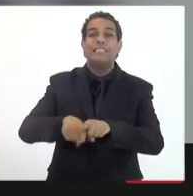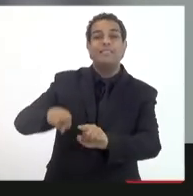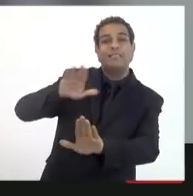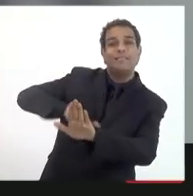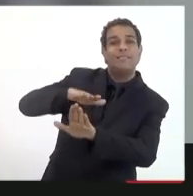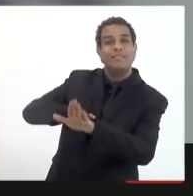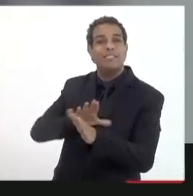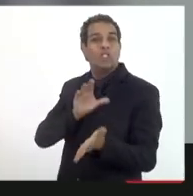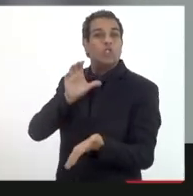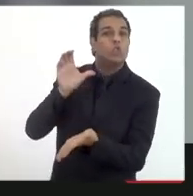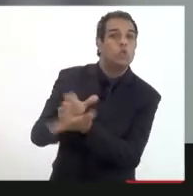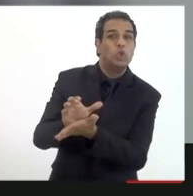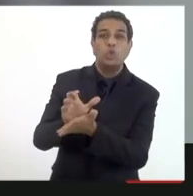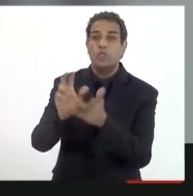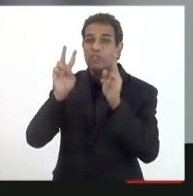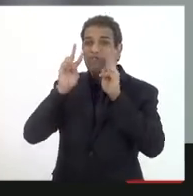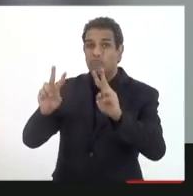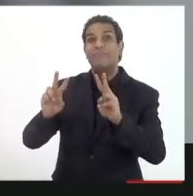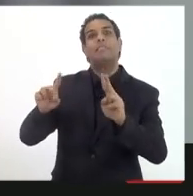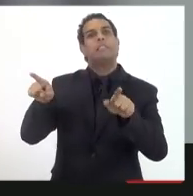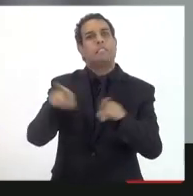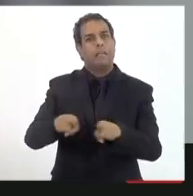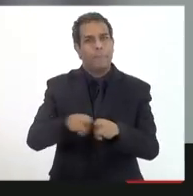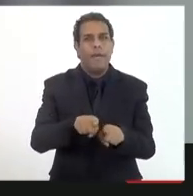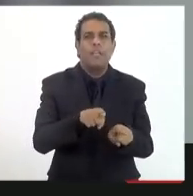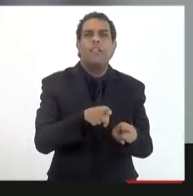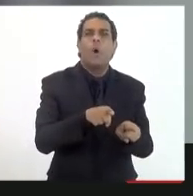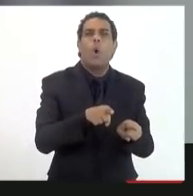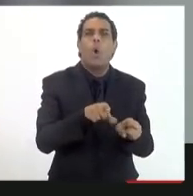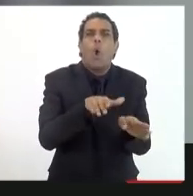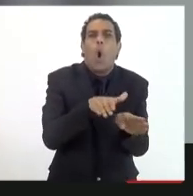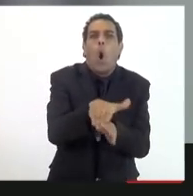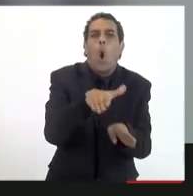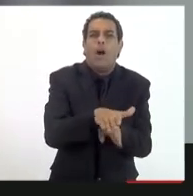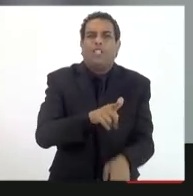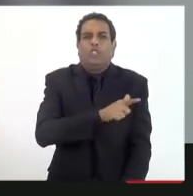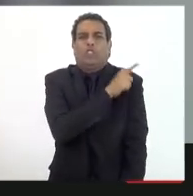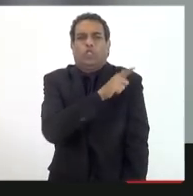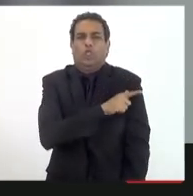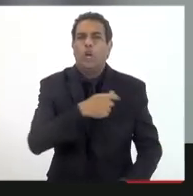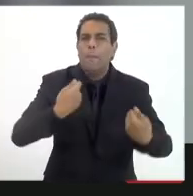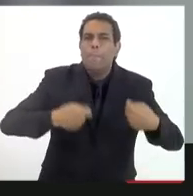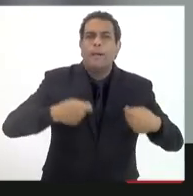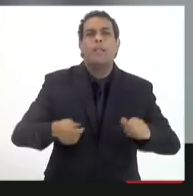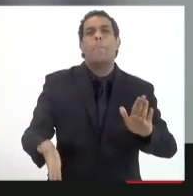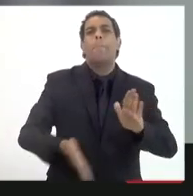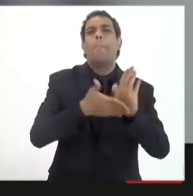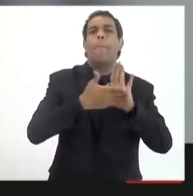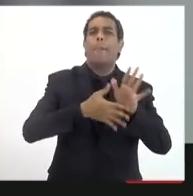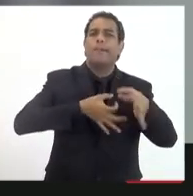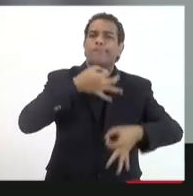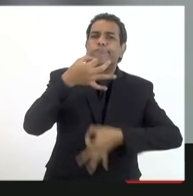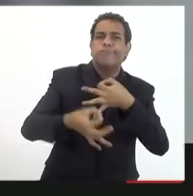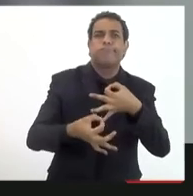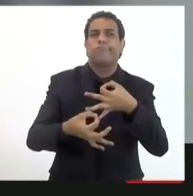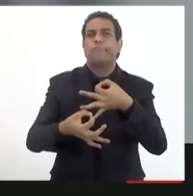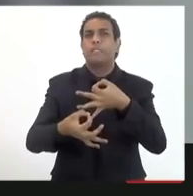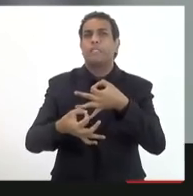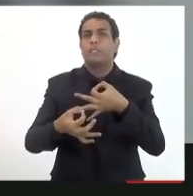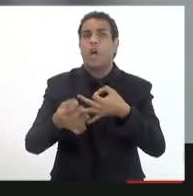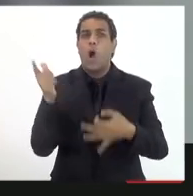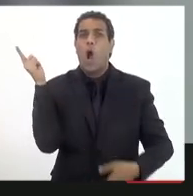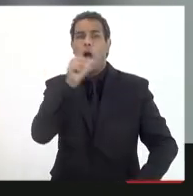tarefa também o conselho gestor alguma outra estrutura devesse sempre propor os investimentos